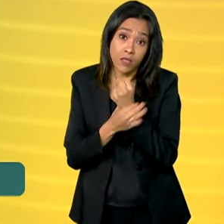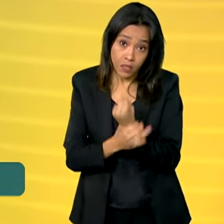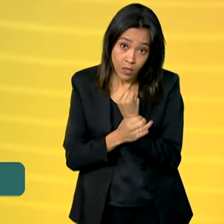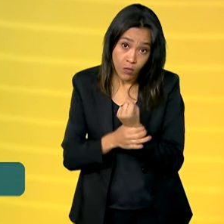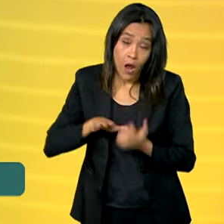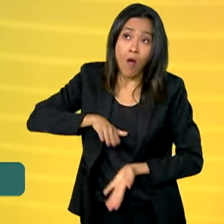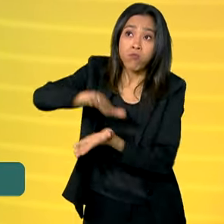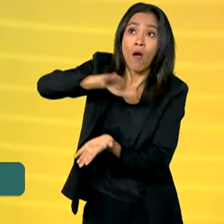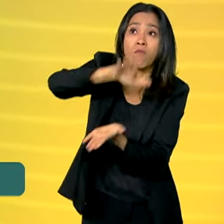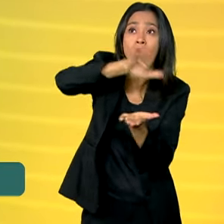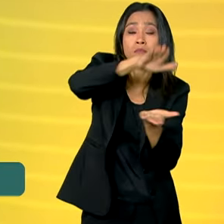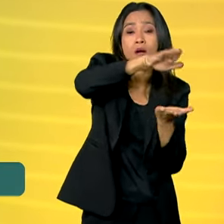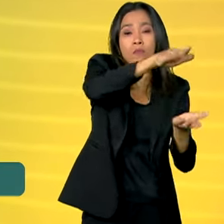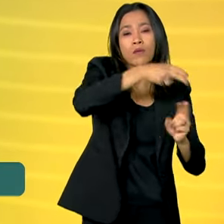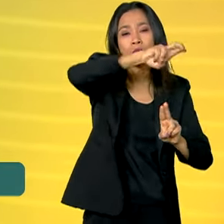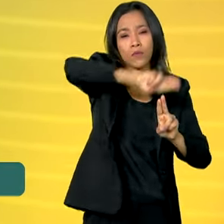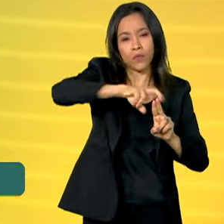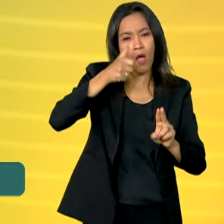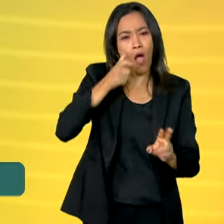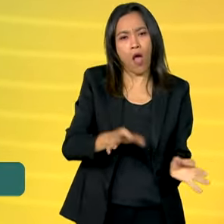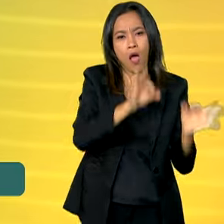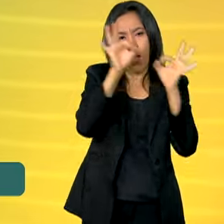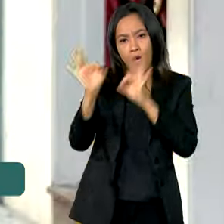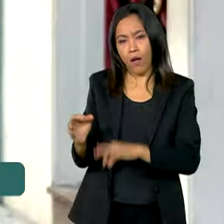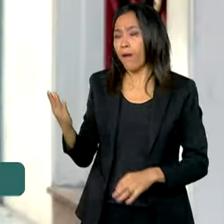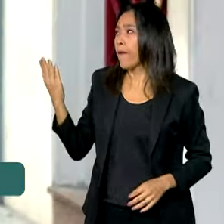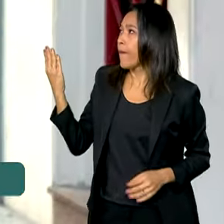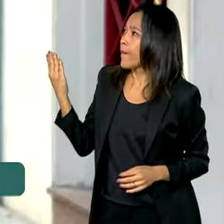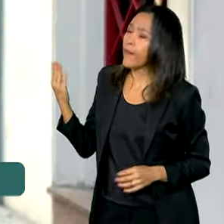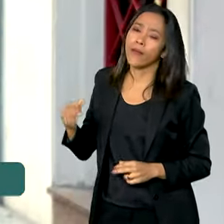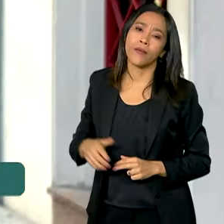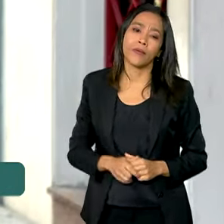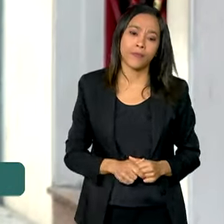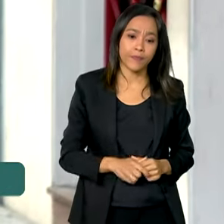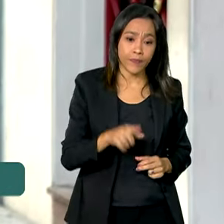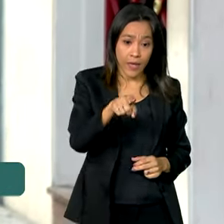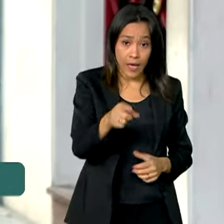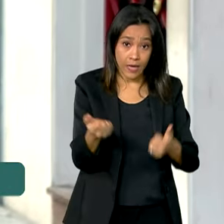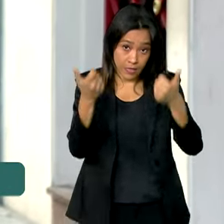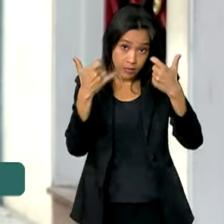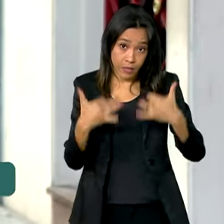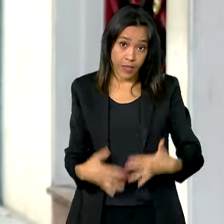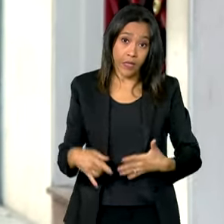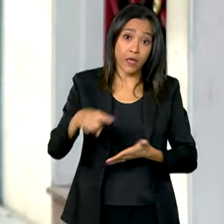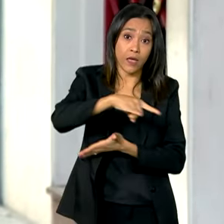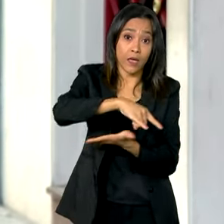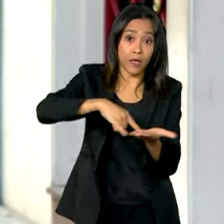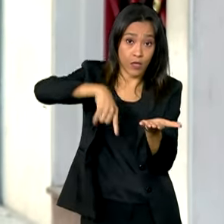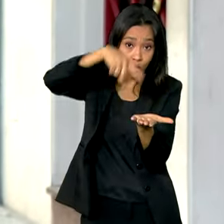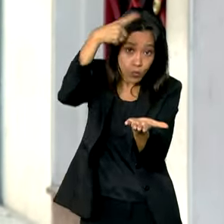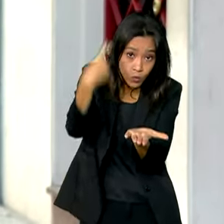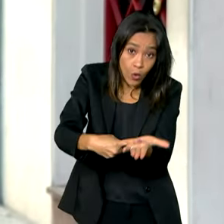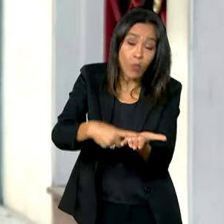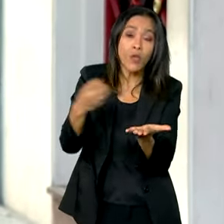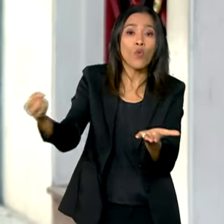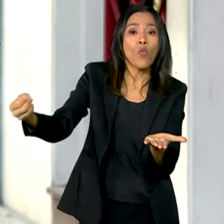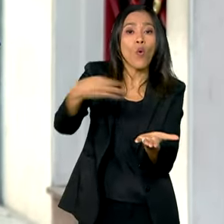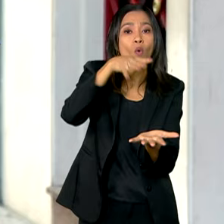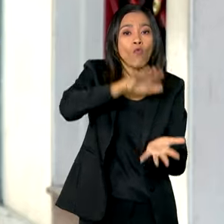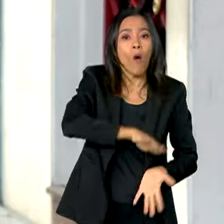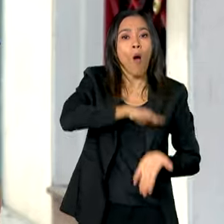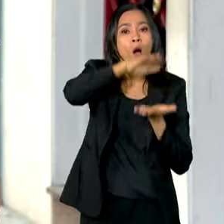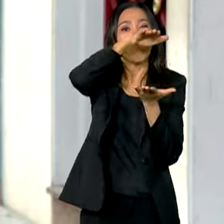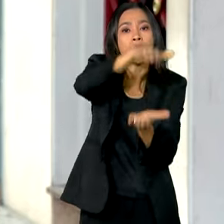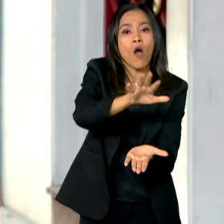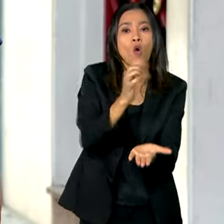Veja os detalhes com a repórter Alessandra Lago. O acordo prevê a entrega antecipada de uma nova remessa de cerca de 1